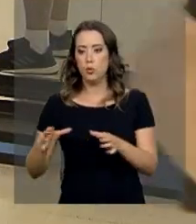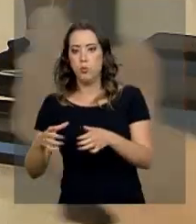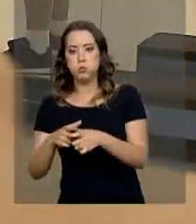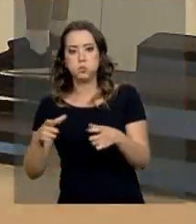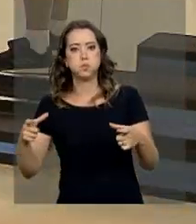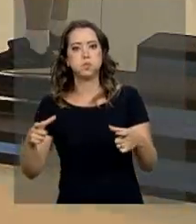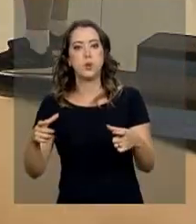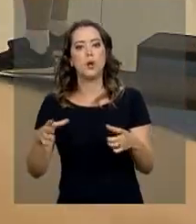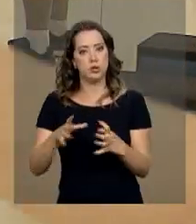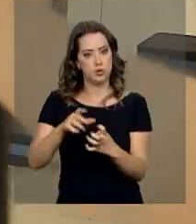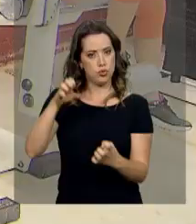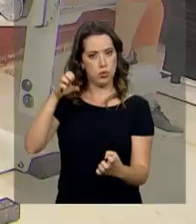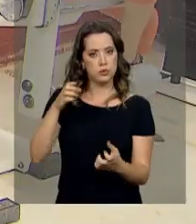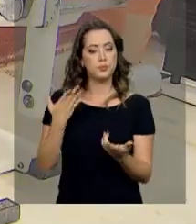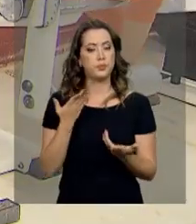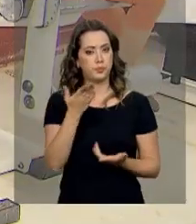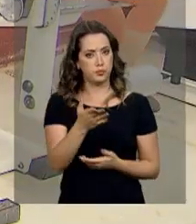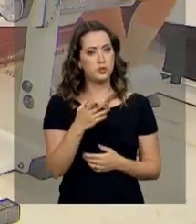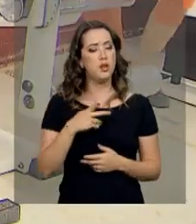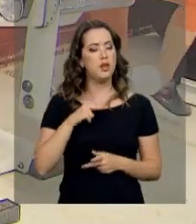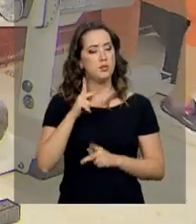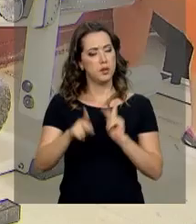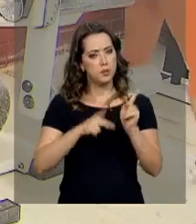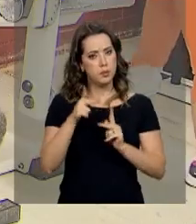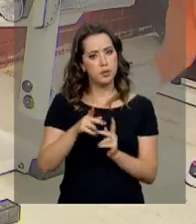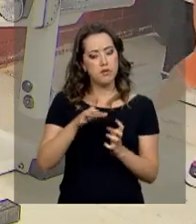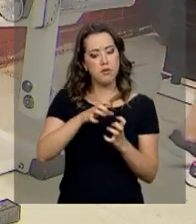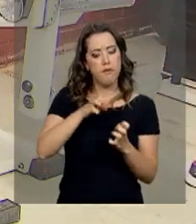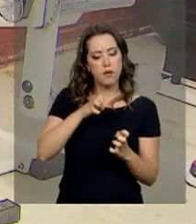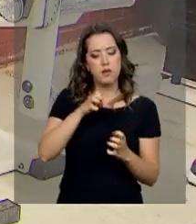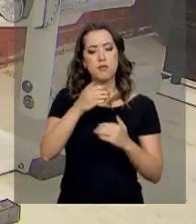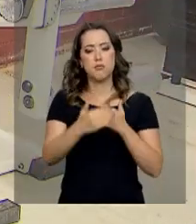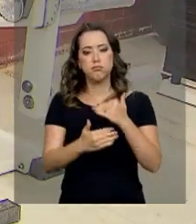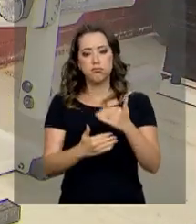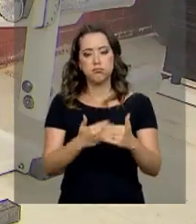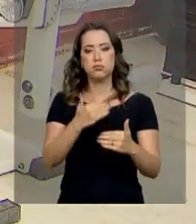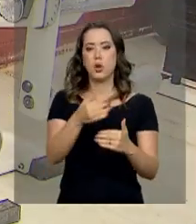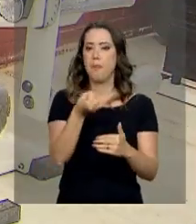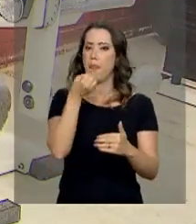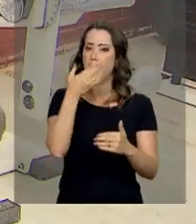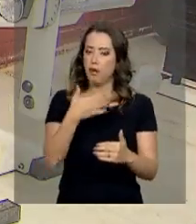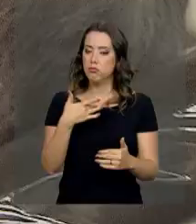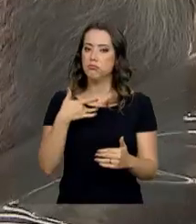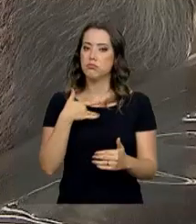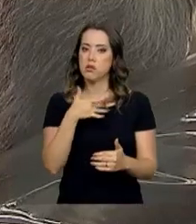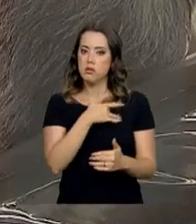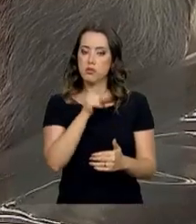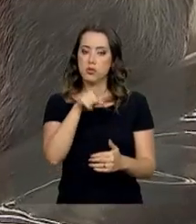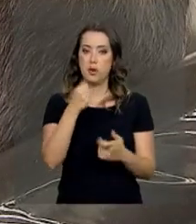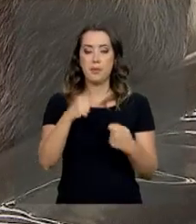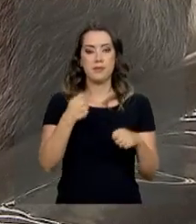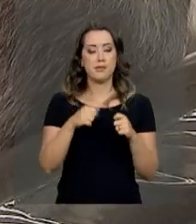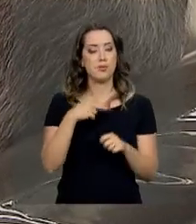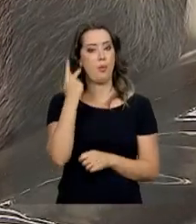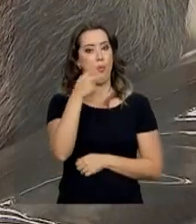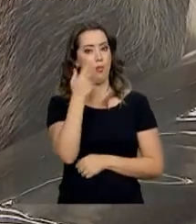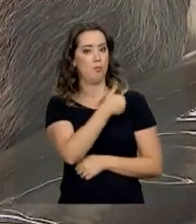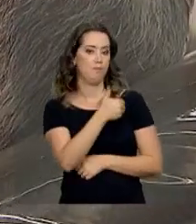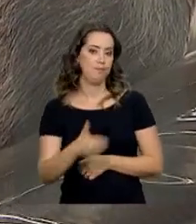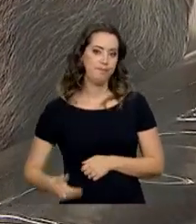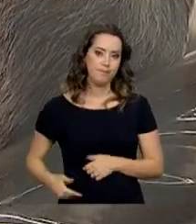qualidade e dignidade, é preciso definir políticas públicas. E no 1º de outubro, quando é comemorado o Dia